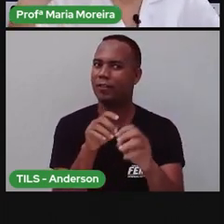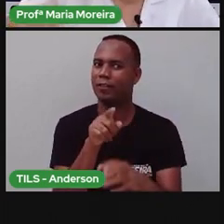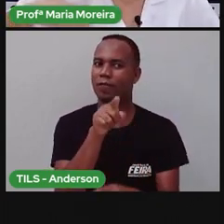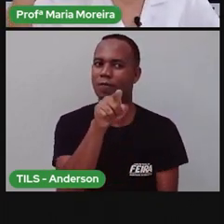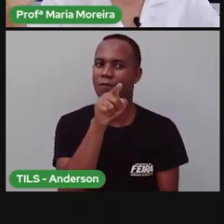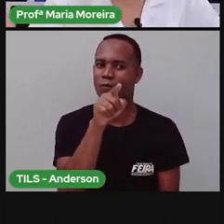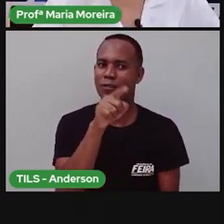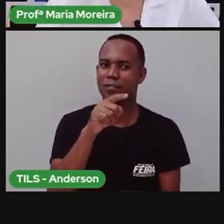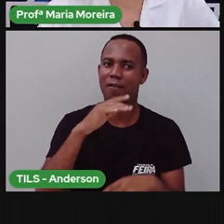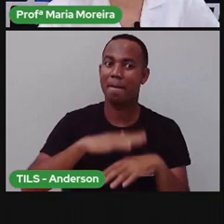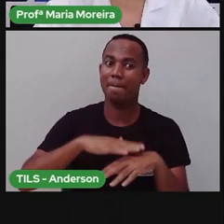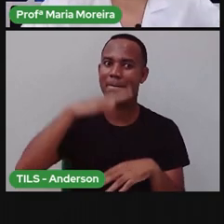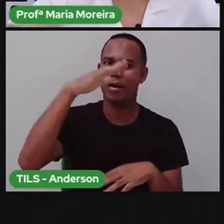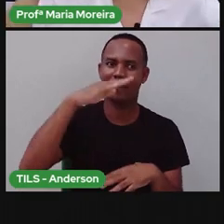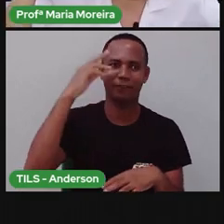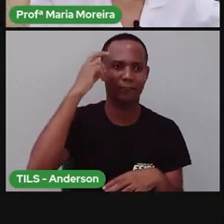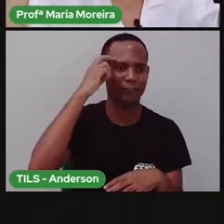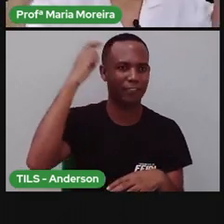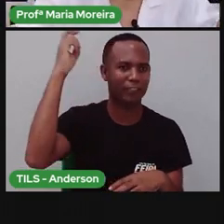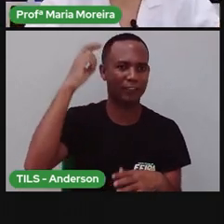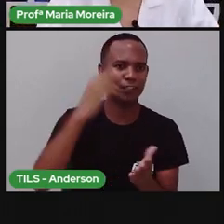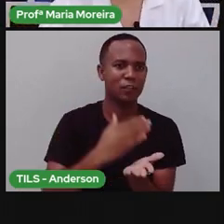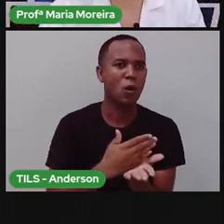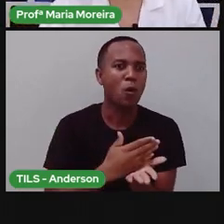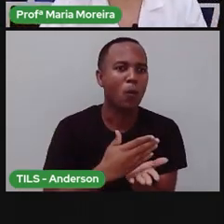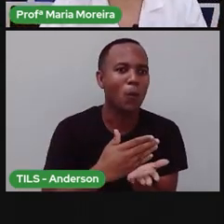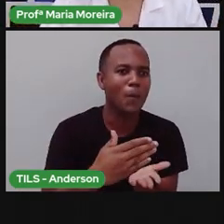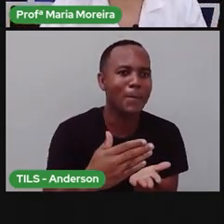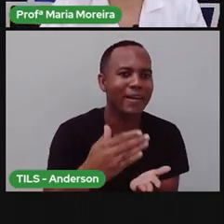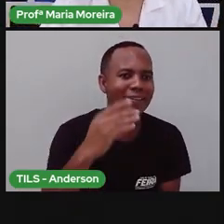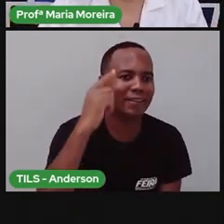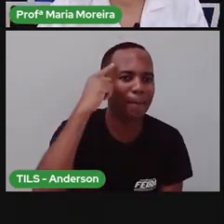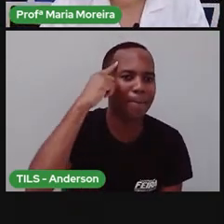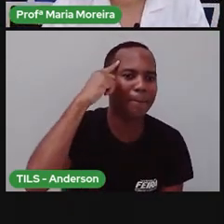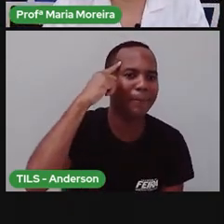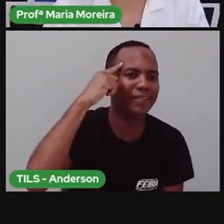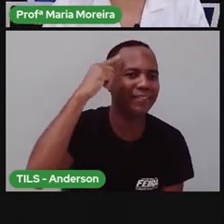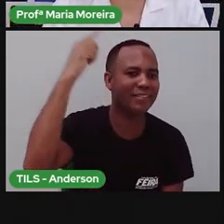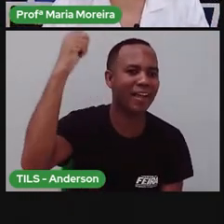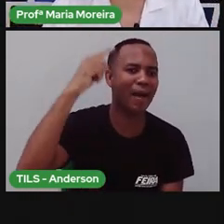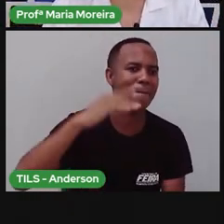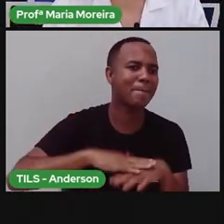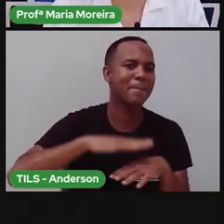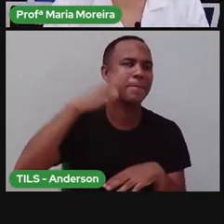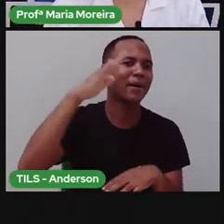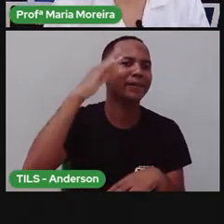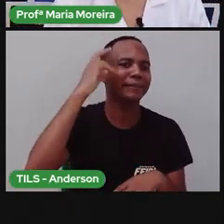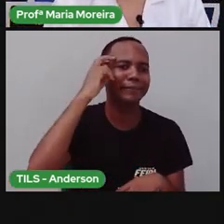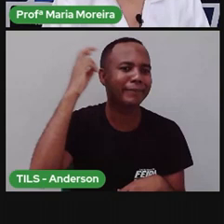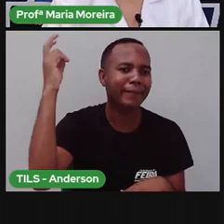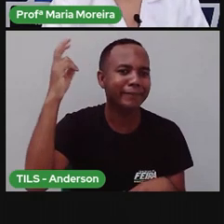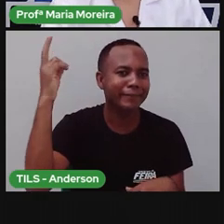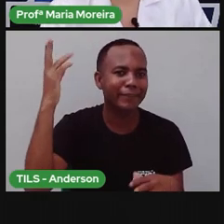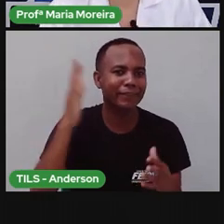ainda mais inteligente. Você começa a pensar e vai ficando ainda mais inteligente.